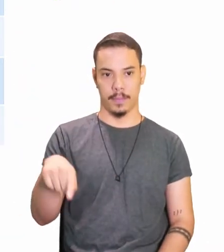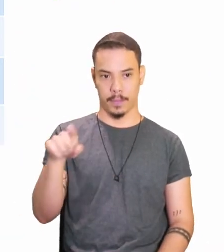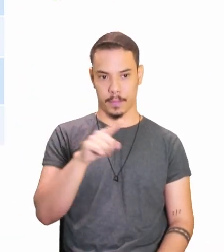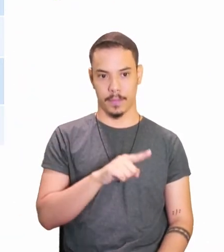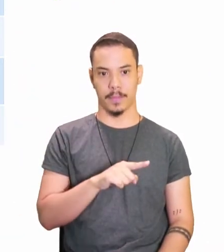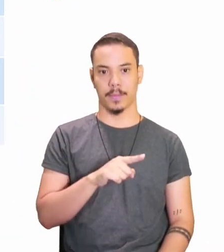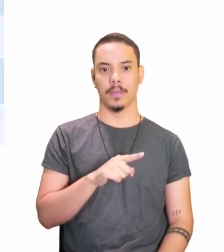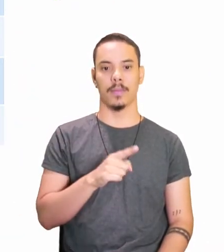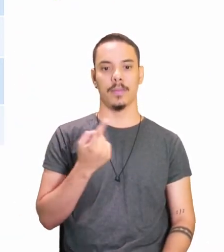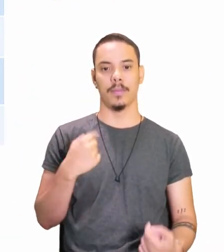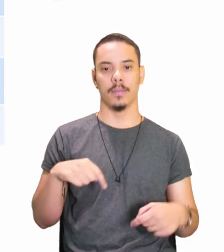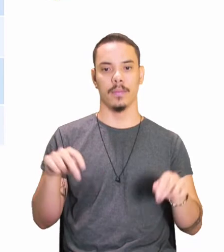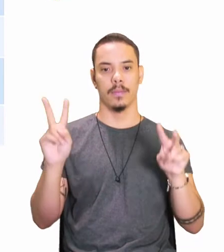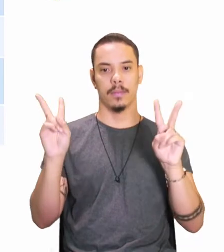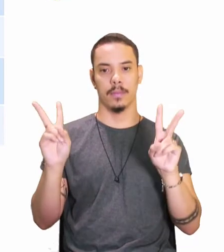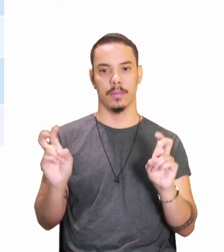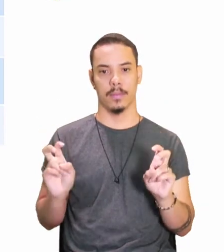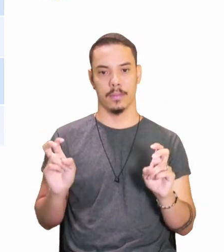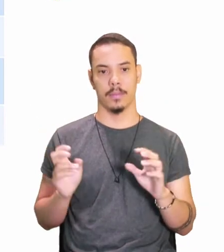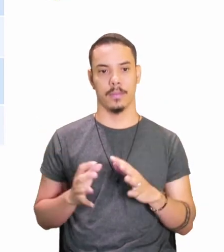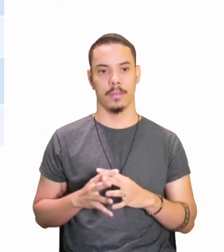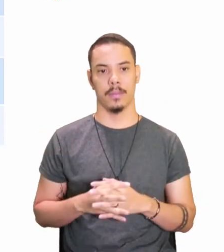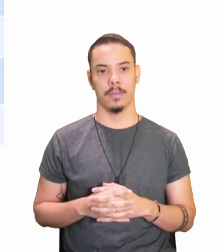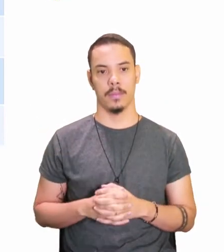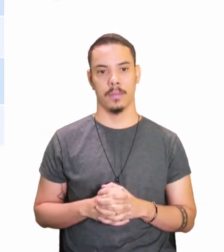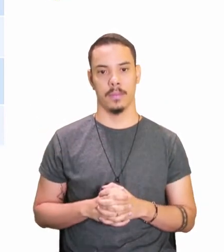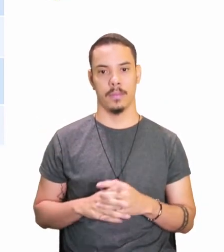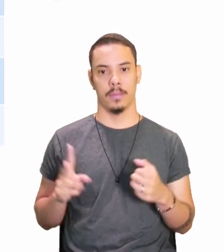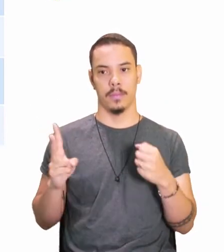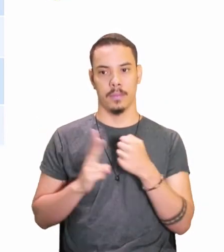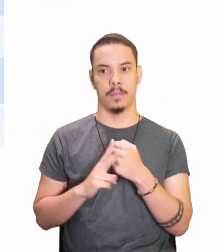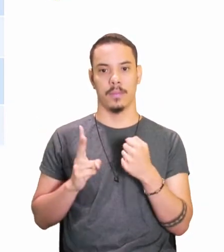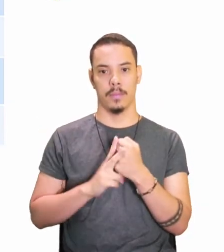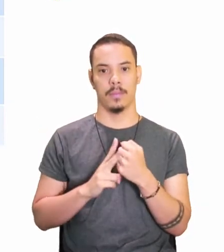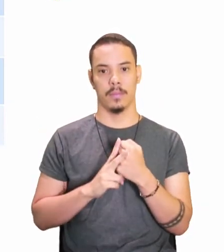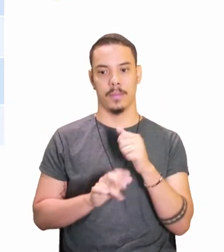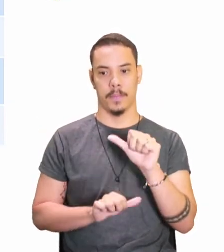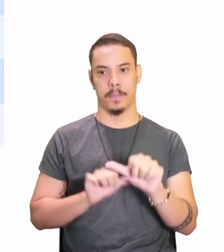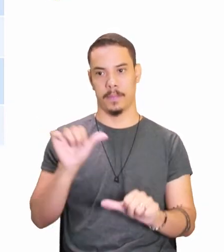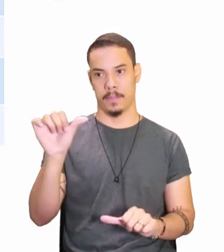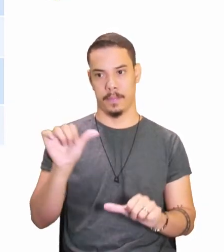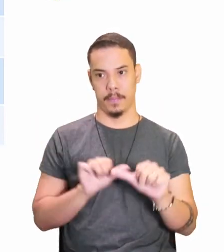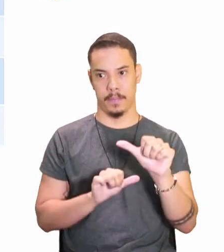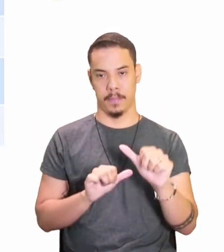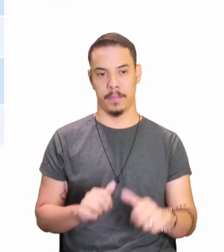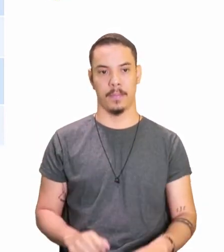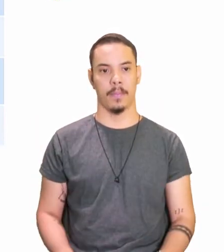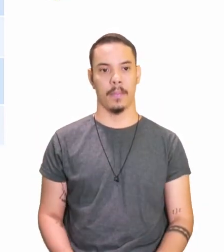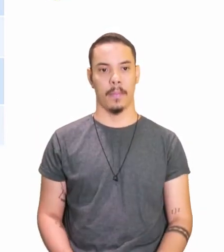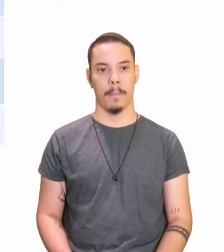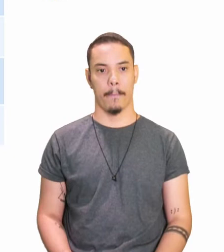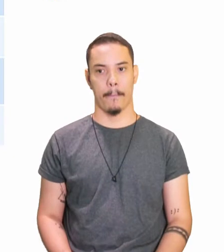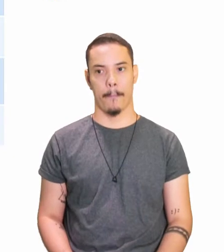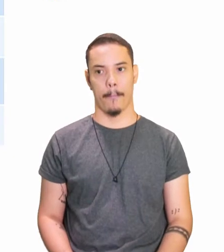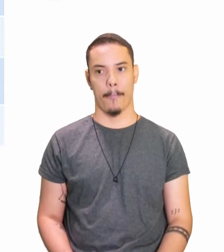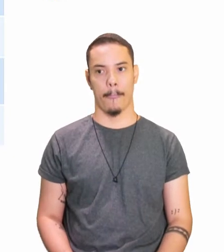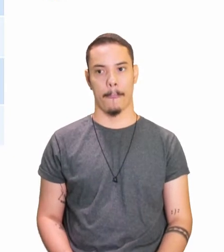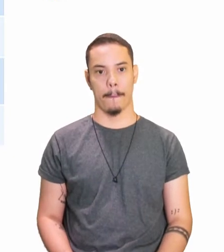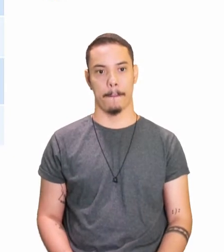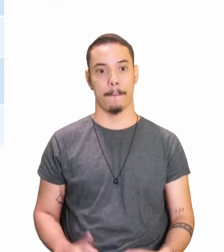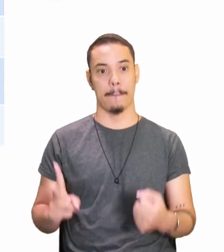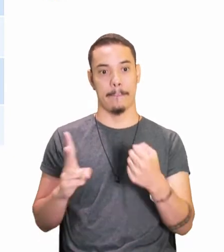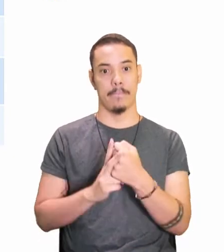aqui, essa questão da, de verbo irregular. Aqui nós temos o verbo